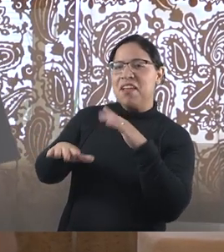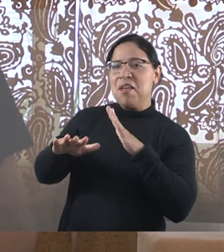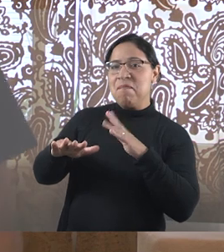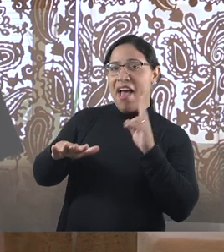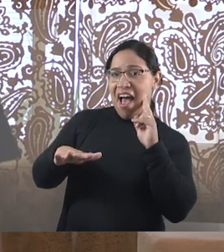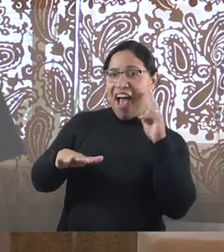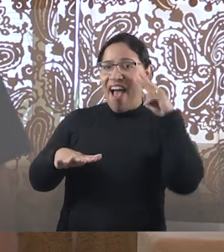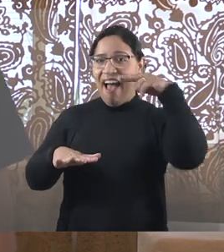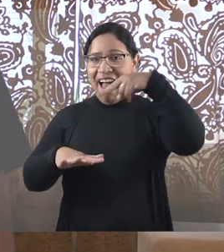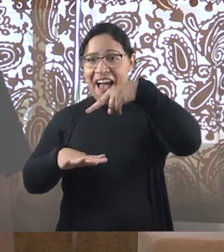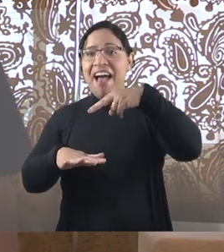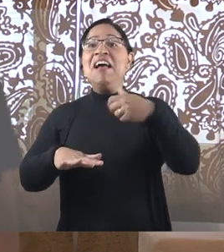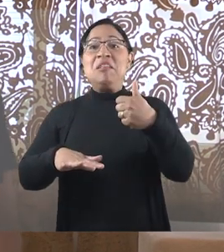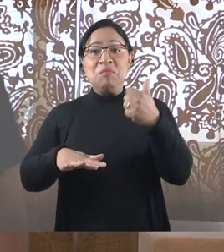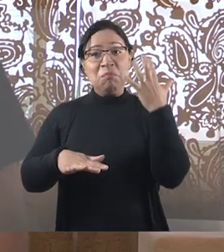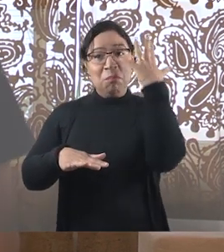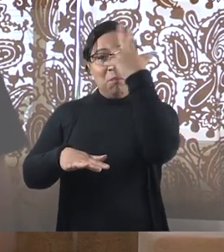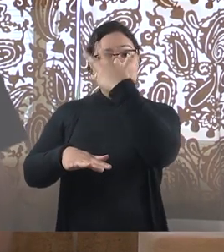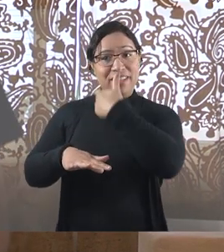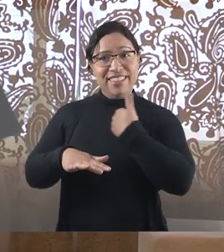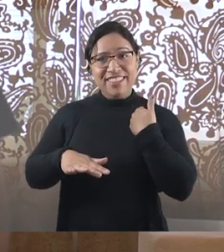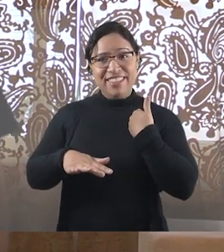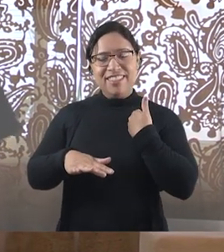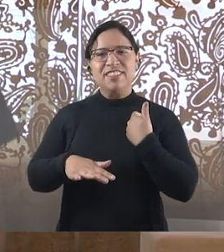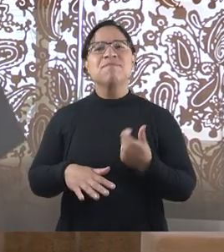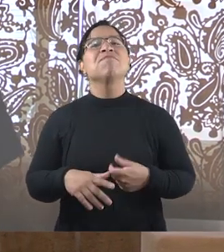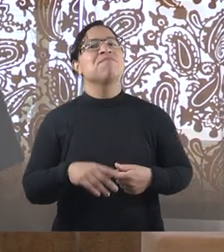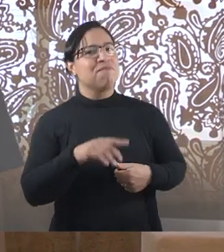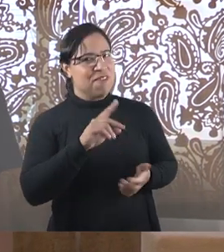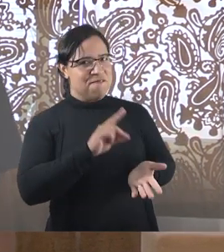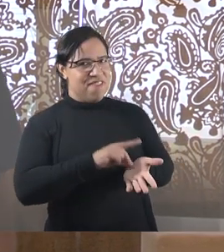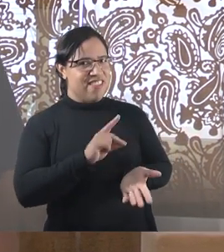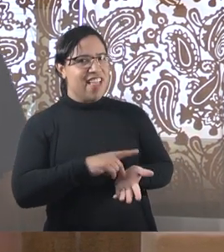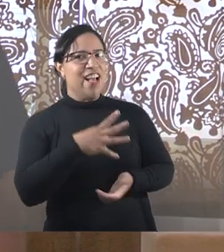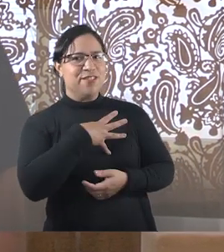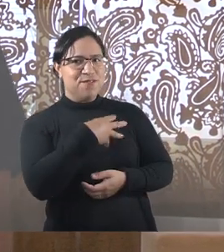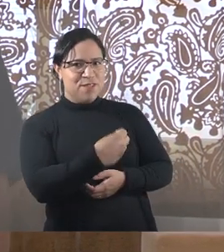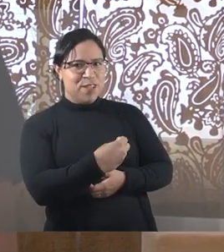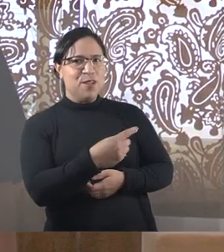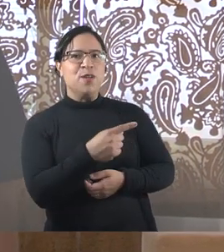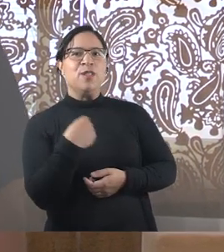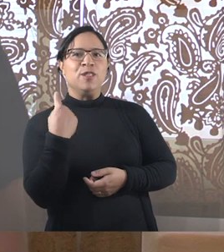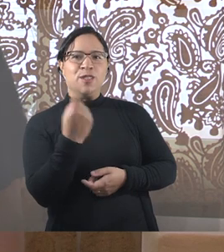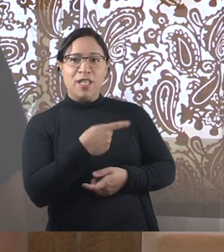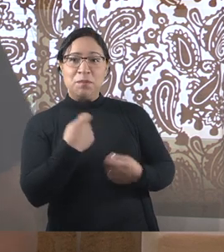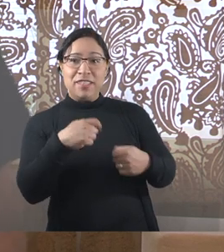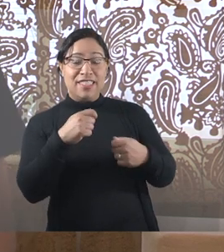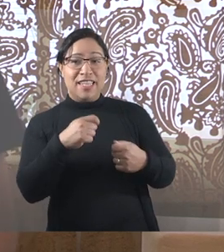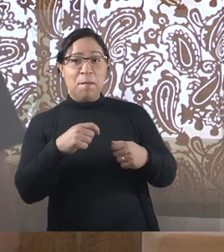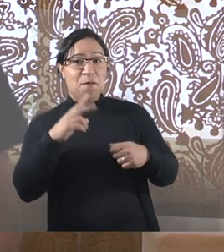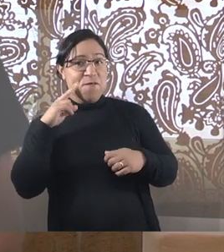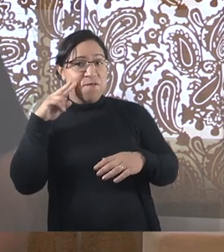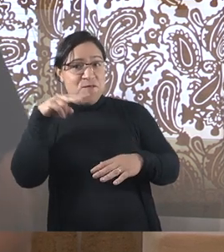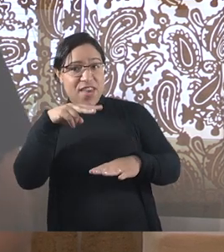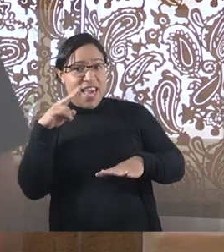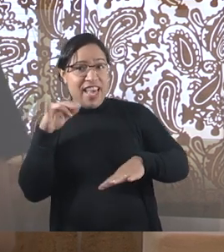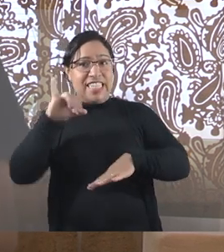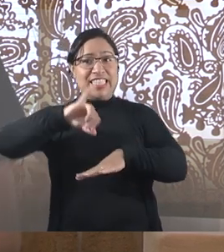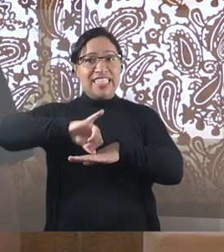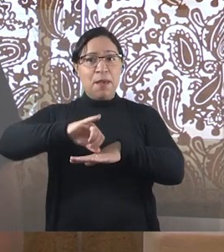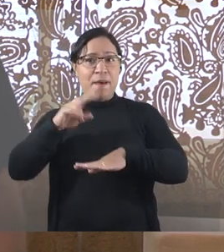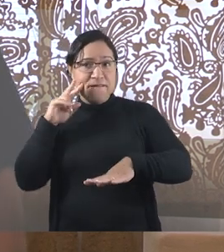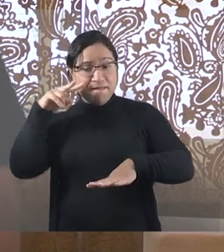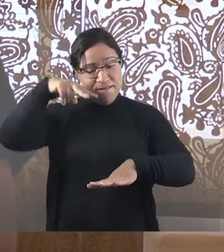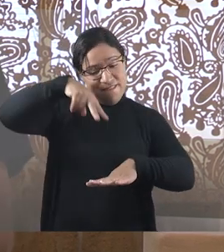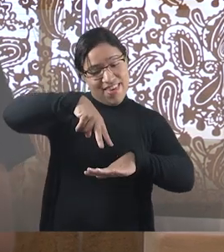E o pai, então, diz pro seu filho, meu filho, tapetes são assim. Tapetes precisam ser vistos pela frente e não do avesso. E a